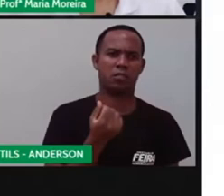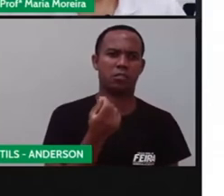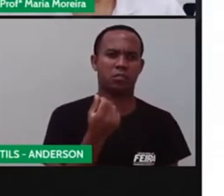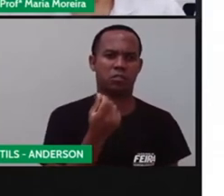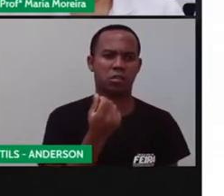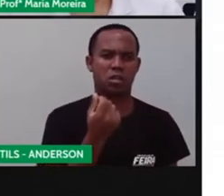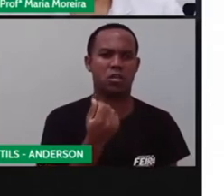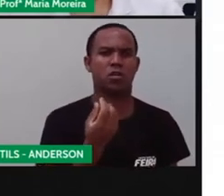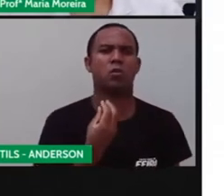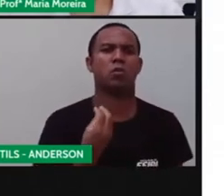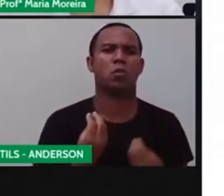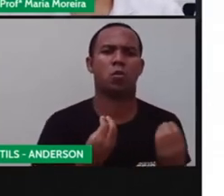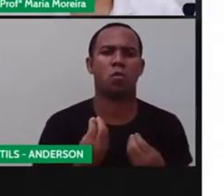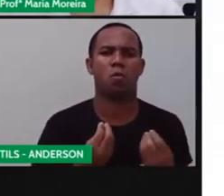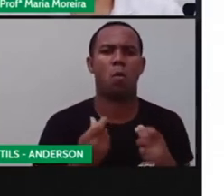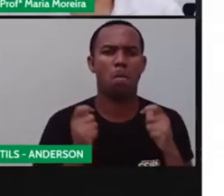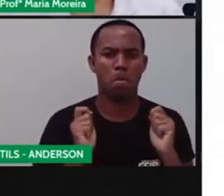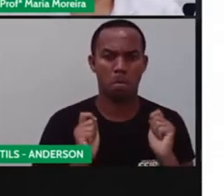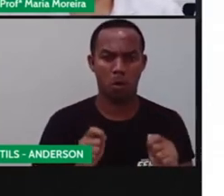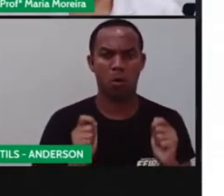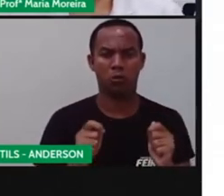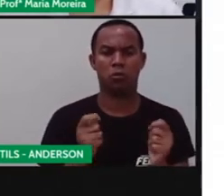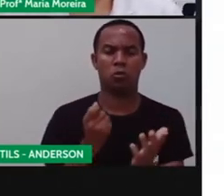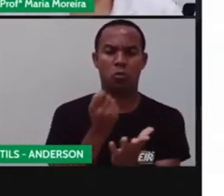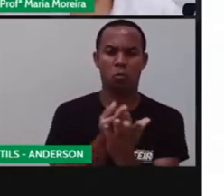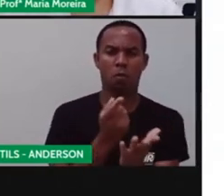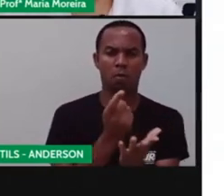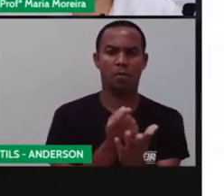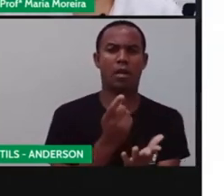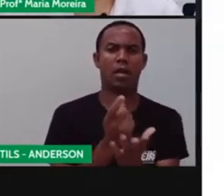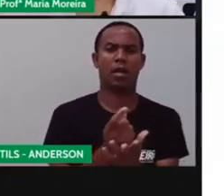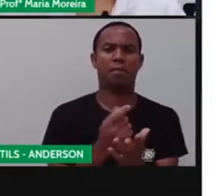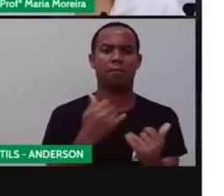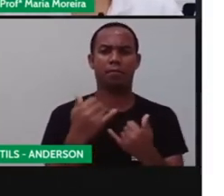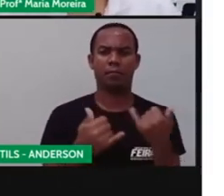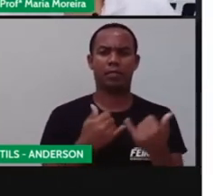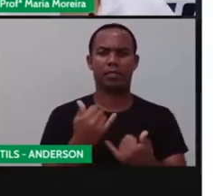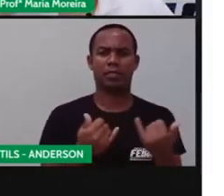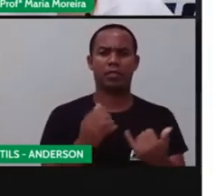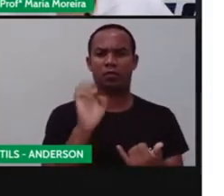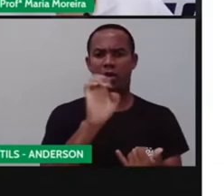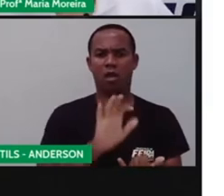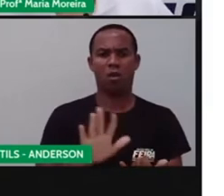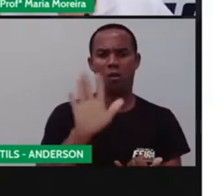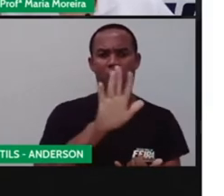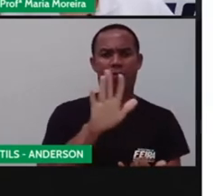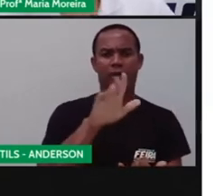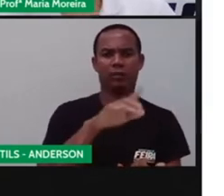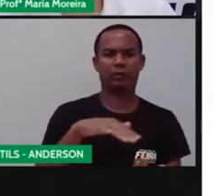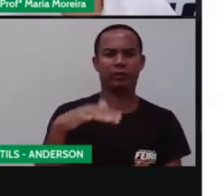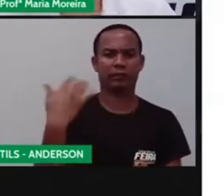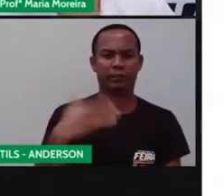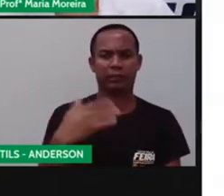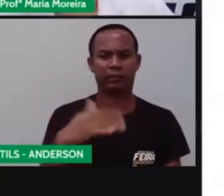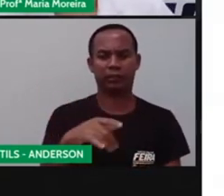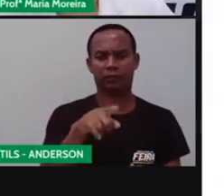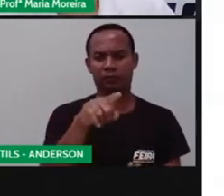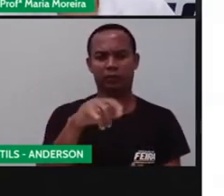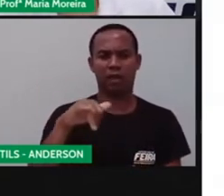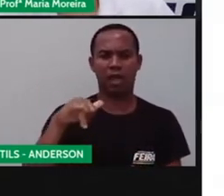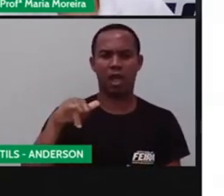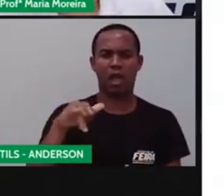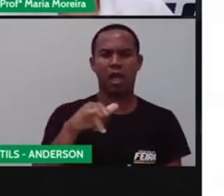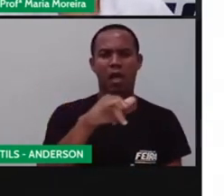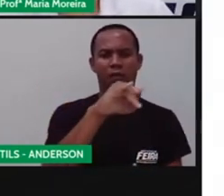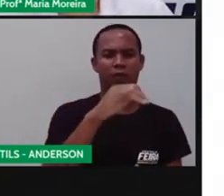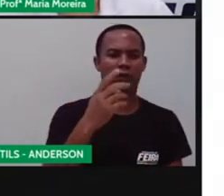cheias de dinheiro, podiam contar com produtos europeus caríssimos e raros. Já as outras crianças, olha só, um avião aí, né?